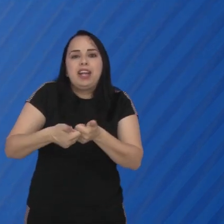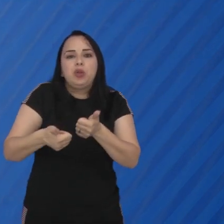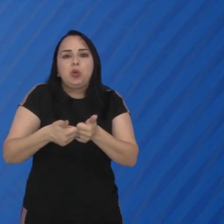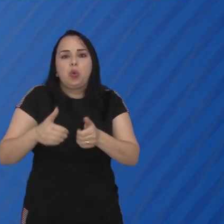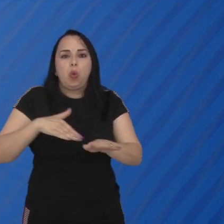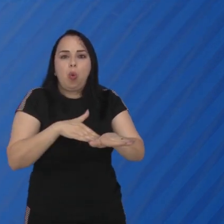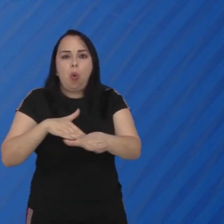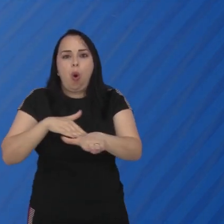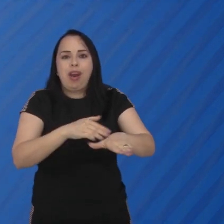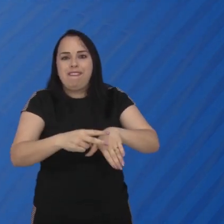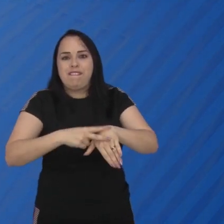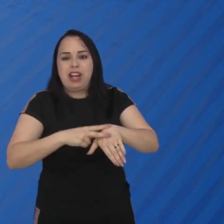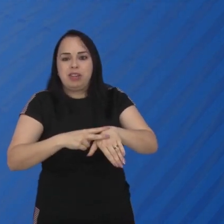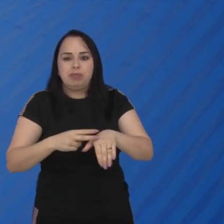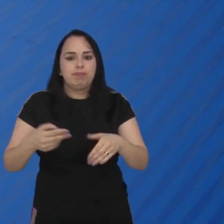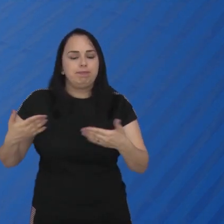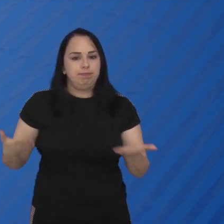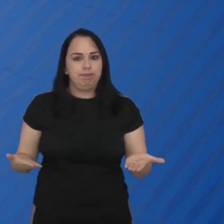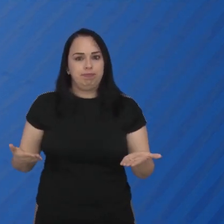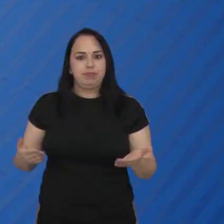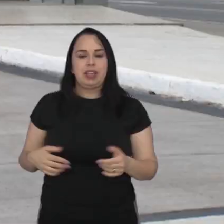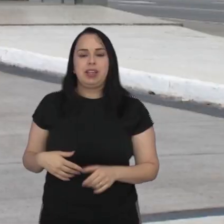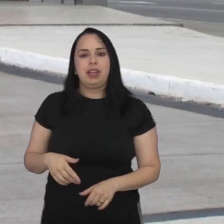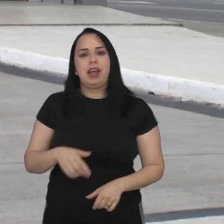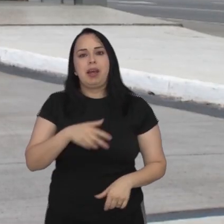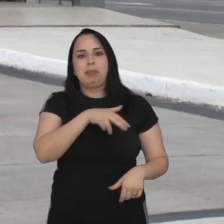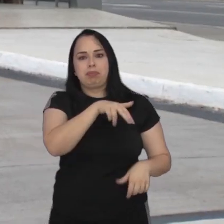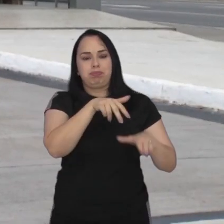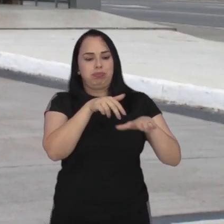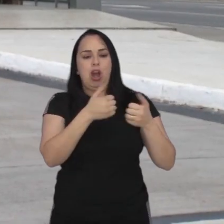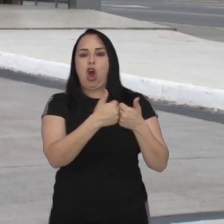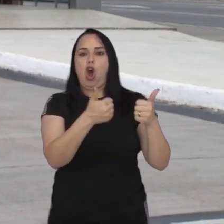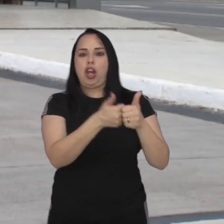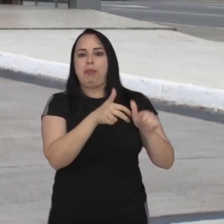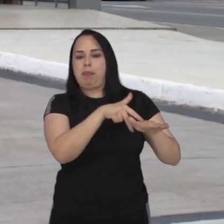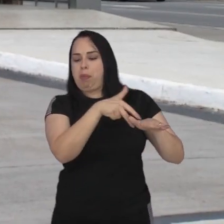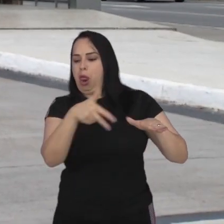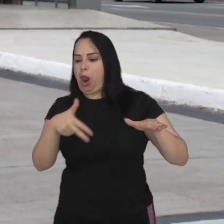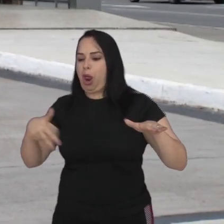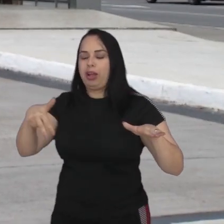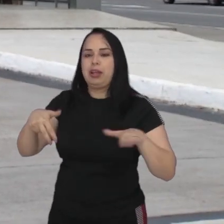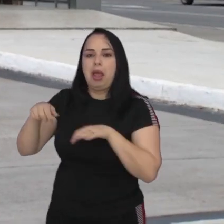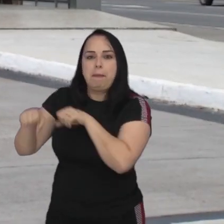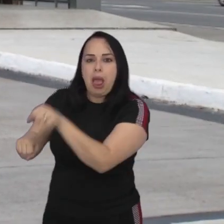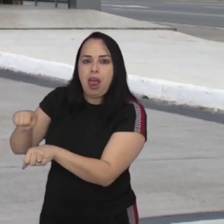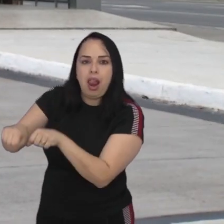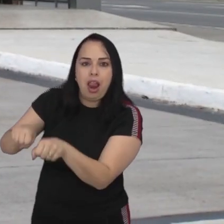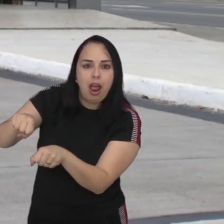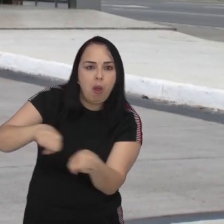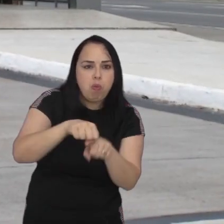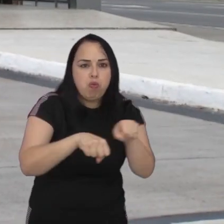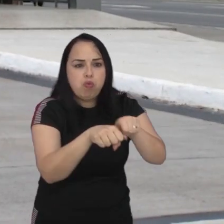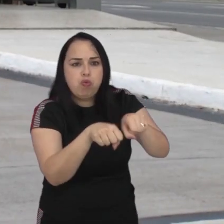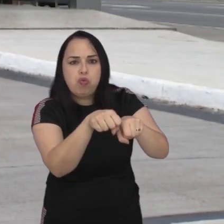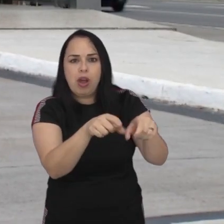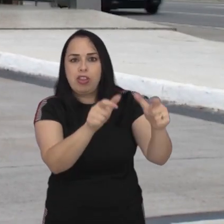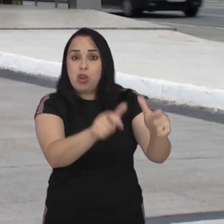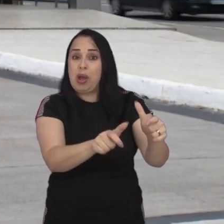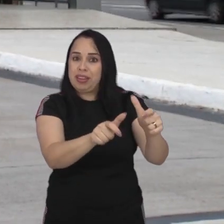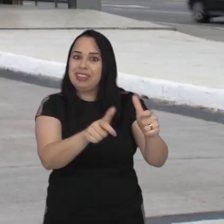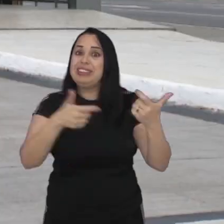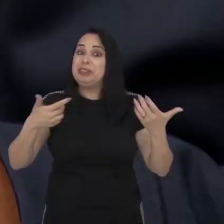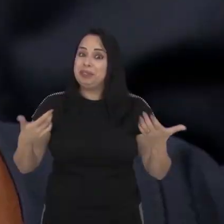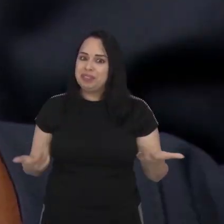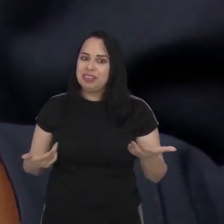estações estratégicas ligadas às ciclovias o passageiro pode retirá-las em uma estação e devolver naquela mais próxima ao